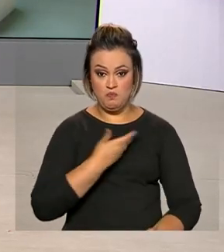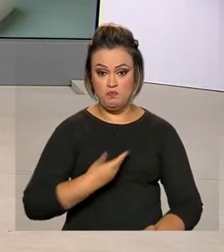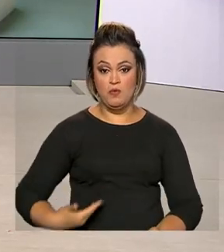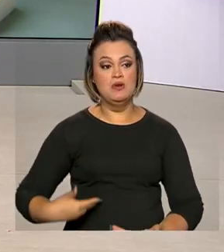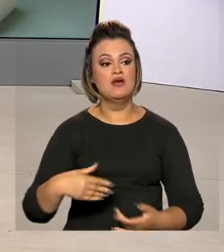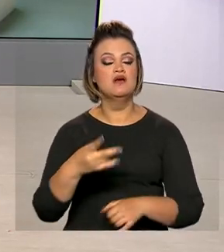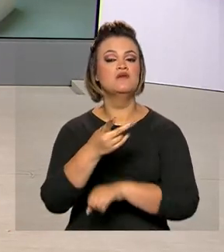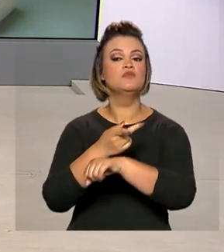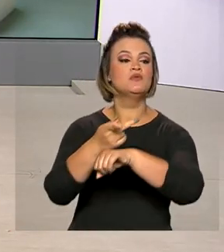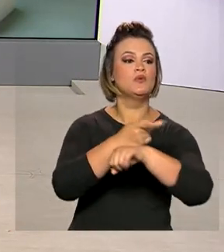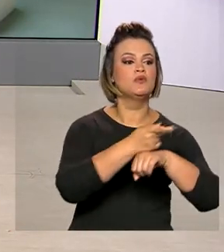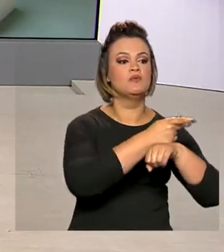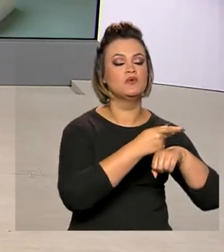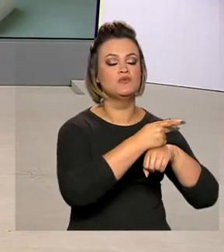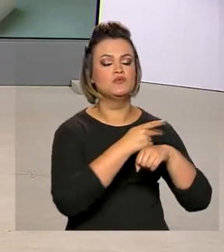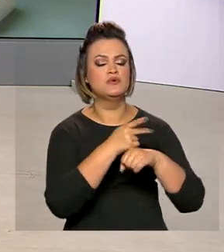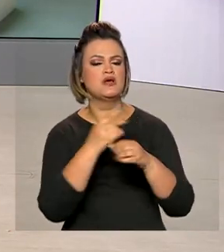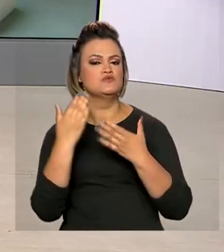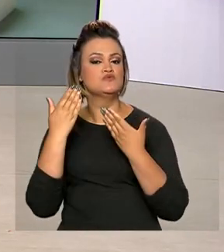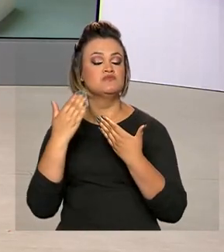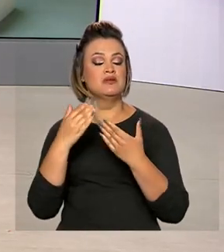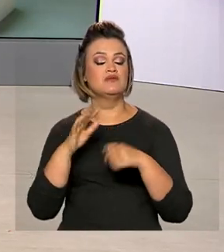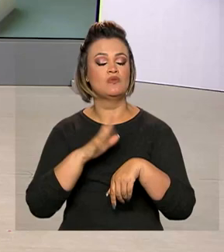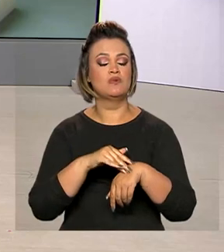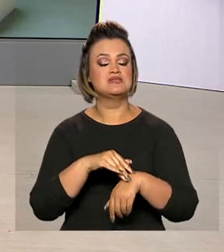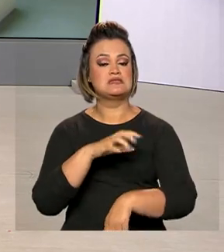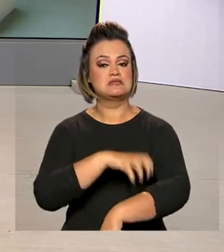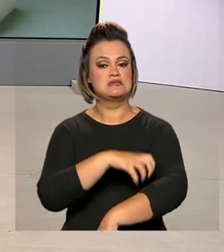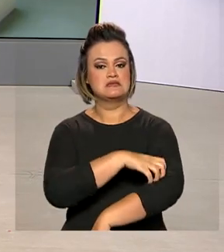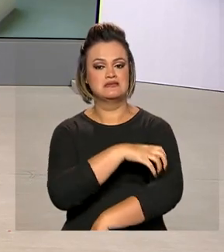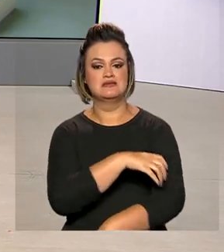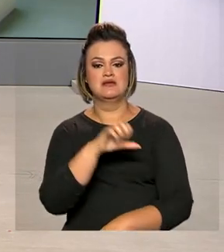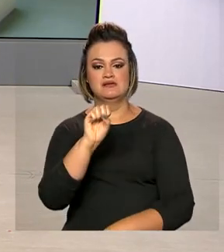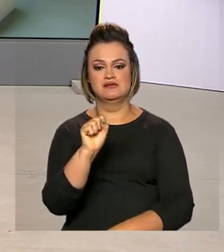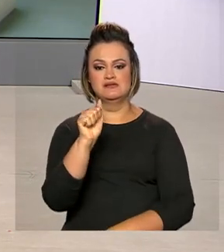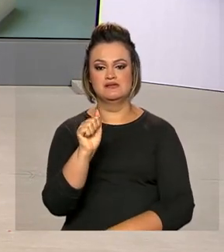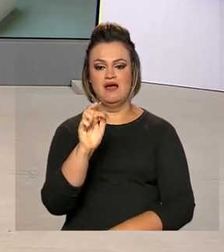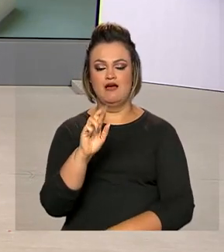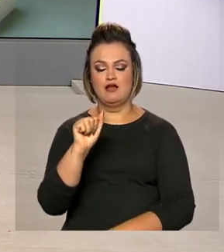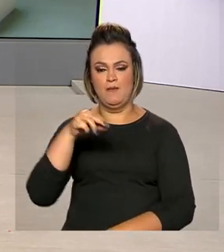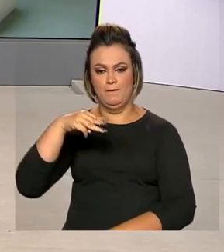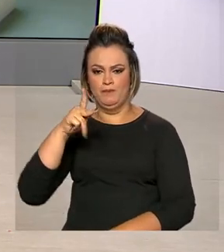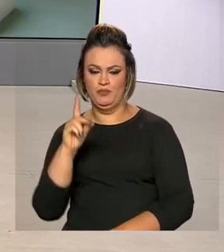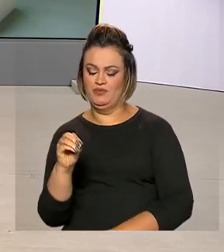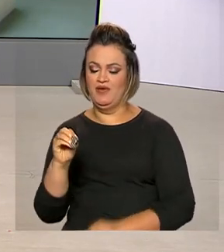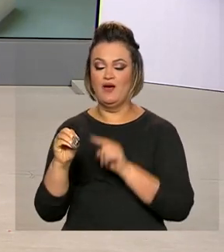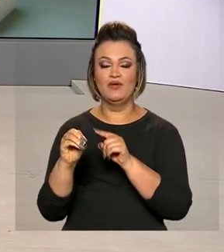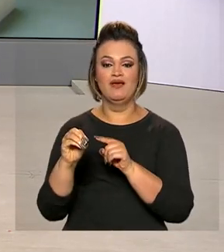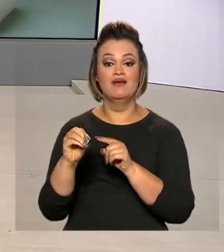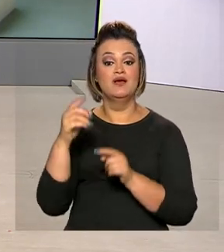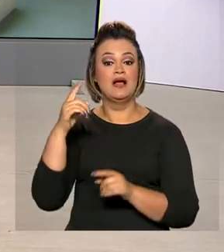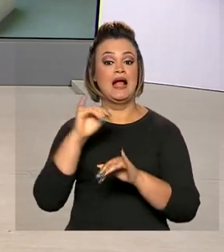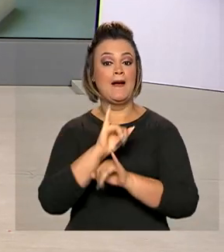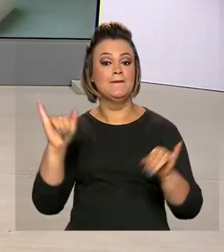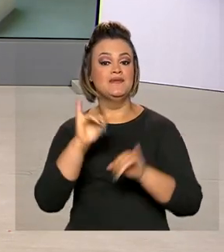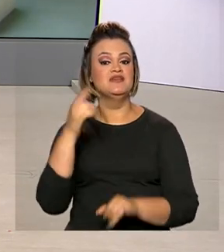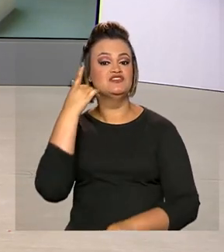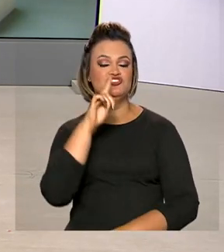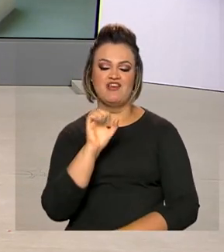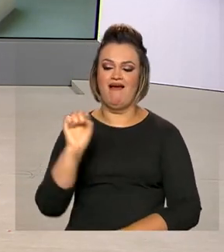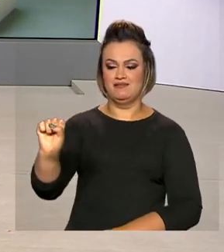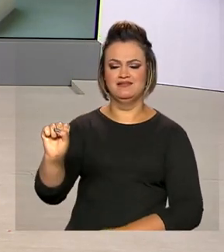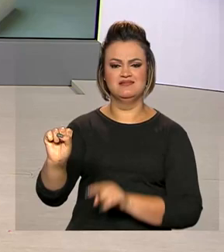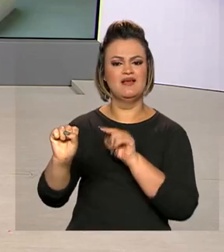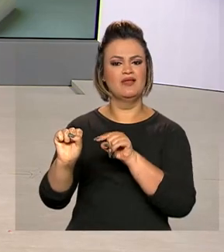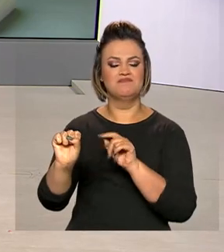busca ativa de casos de sarampo em todo o país. A ação do Ministério da Saúde está sendo chamada de dia S, de mobilização. Vamos